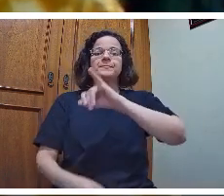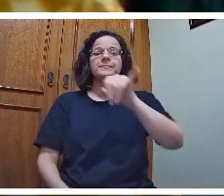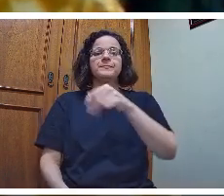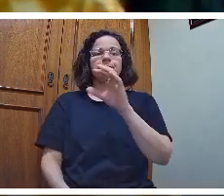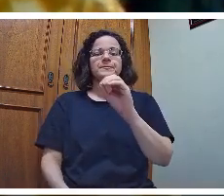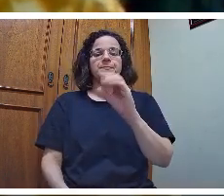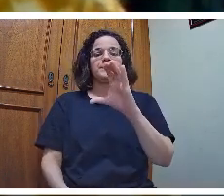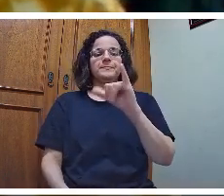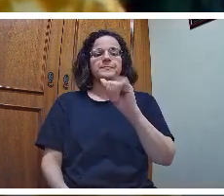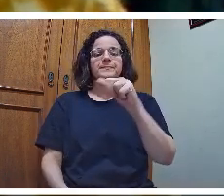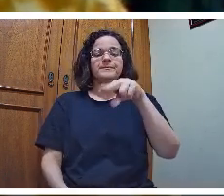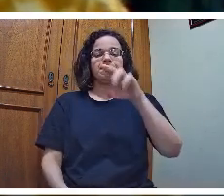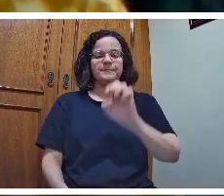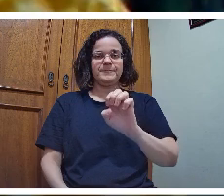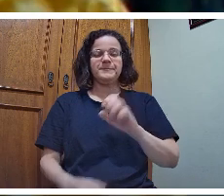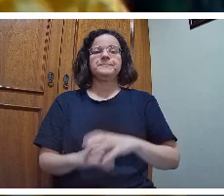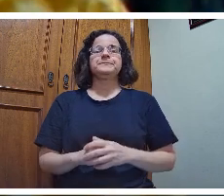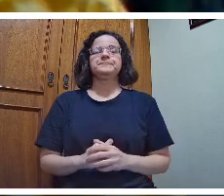Josiane.